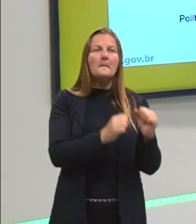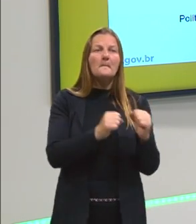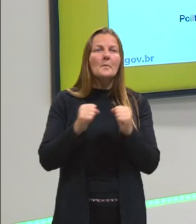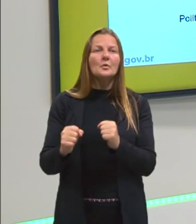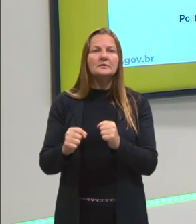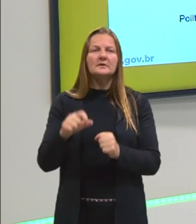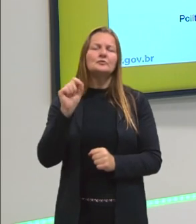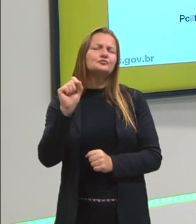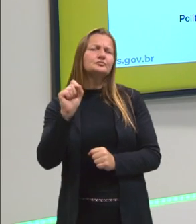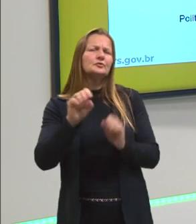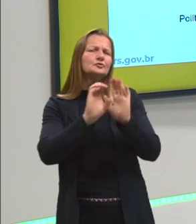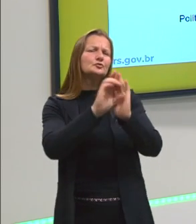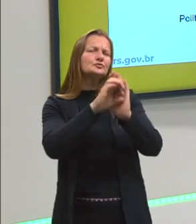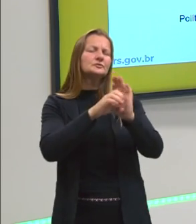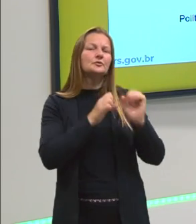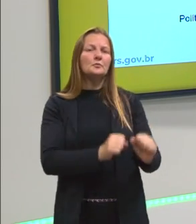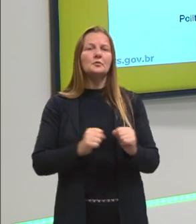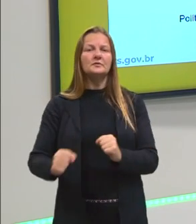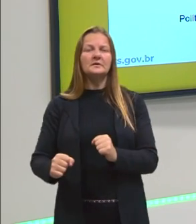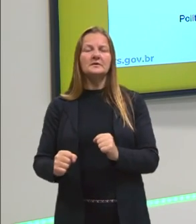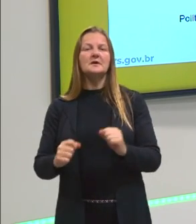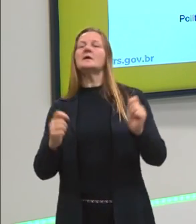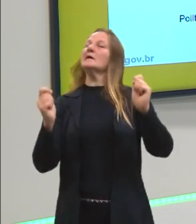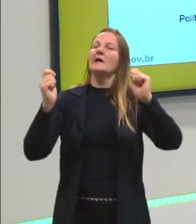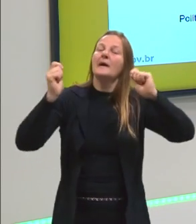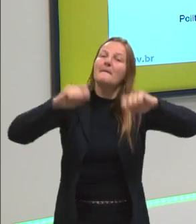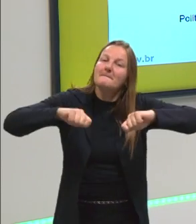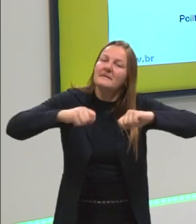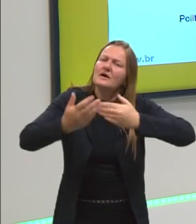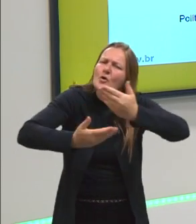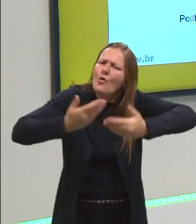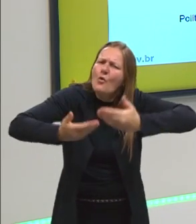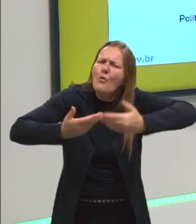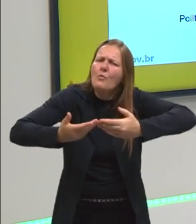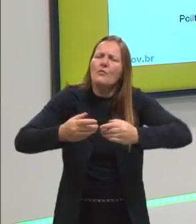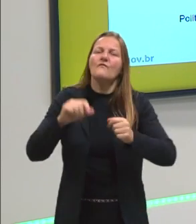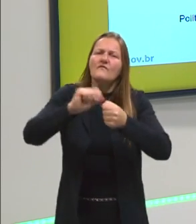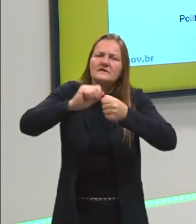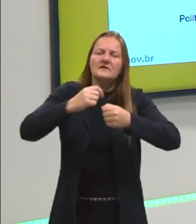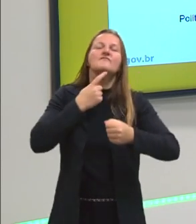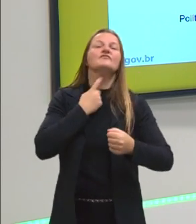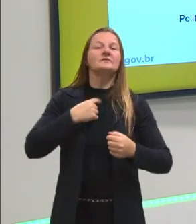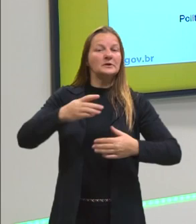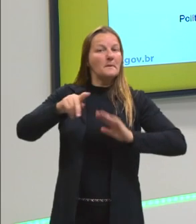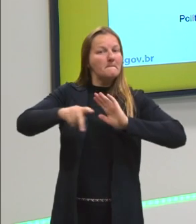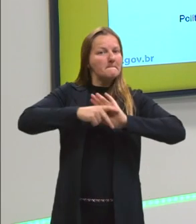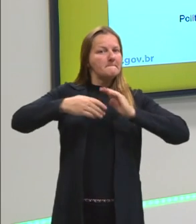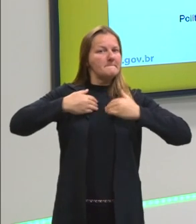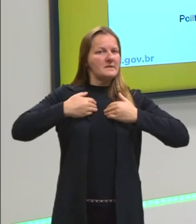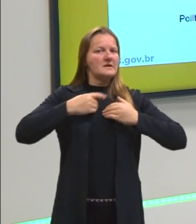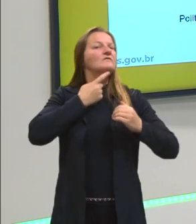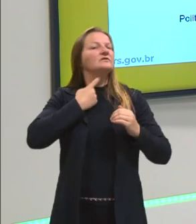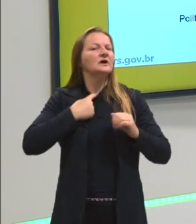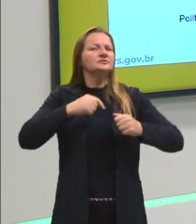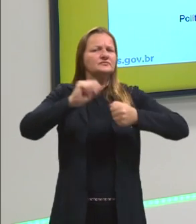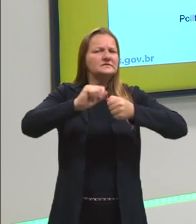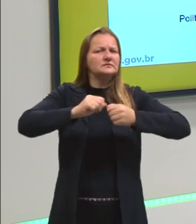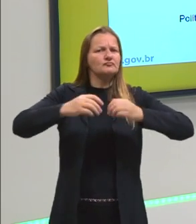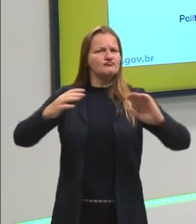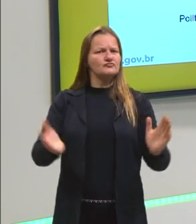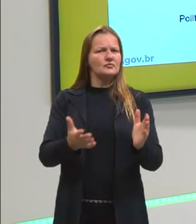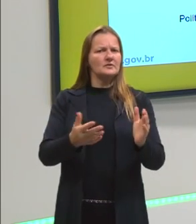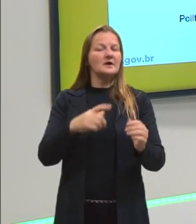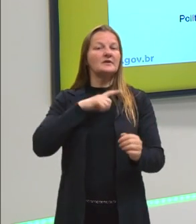né? O que é o poder? O poder é a capacidade que eu tenho de fazer valer a minha vontade. Então, muitas vezes, por isso que as pessoas